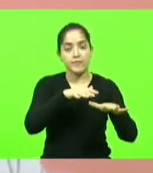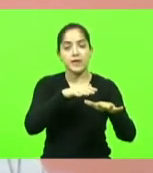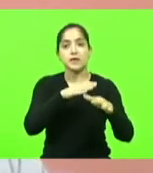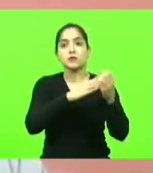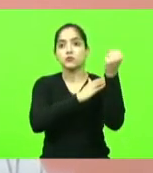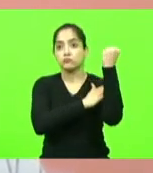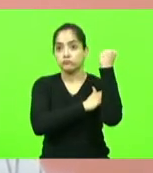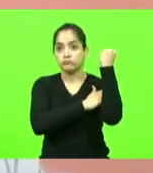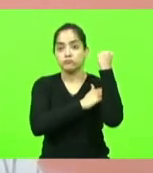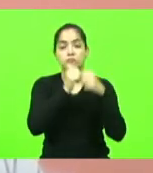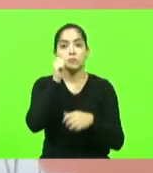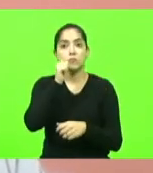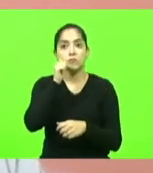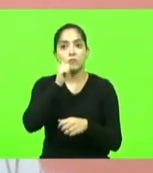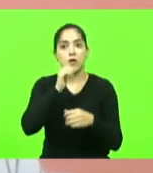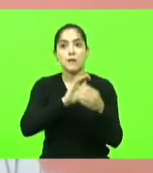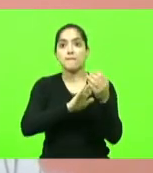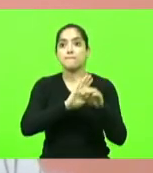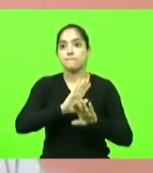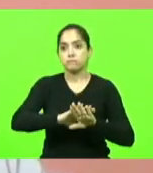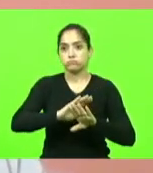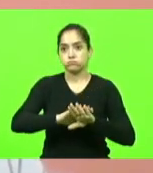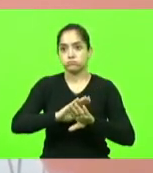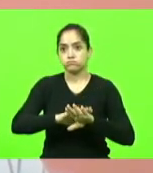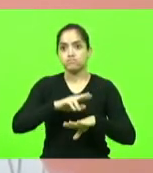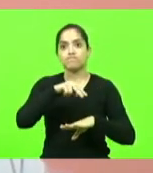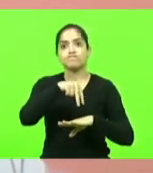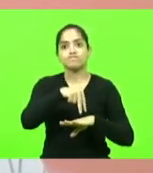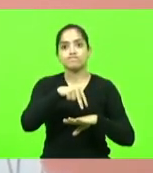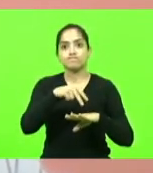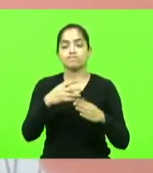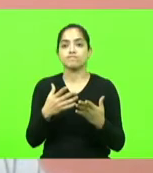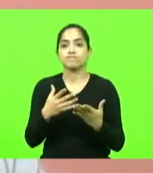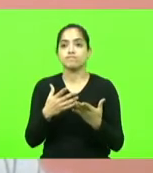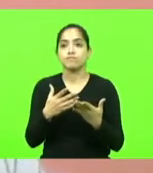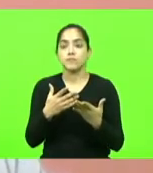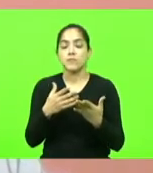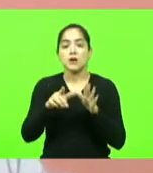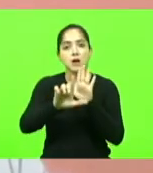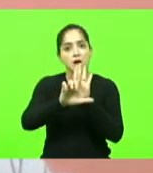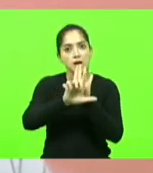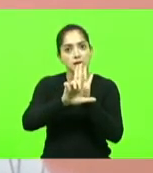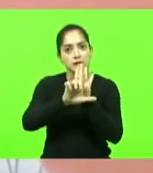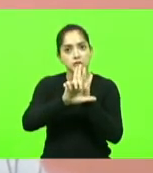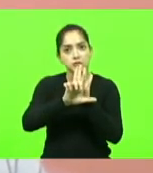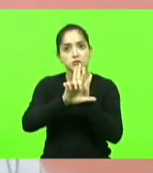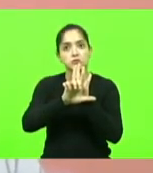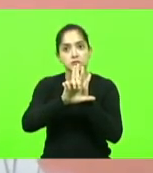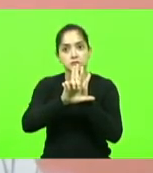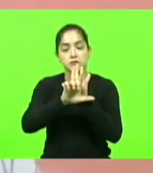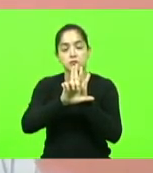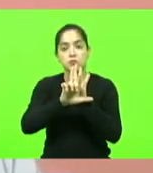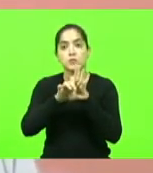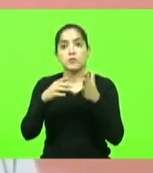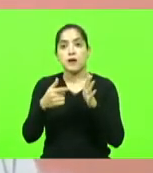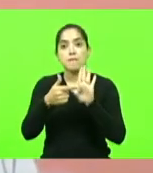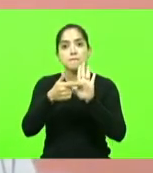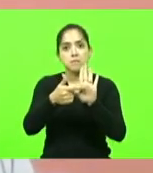maior protagonista desta conquista a legislação é muito completa e trouxe a